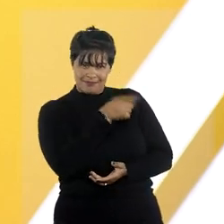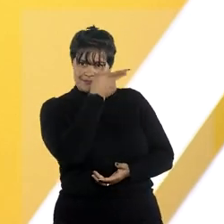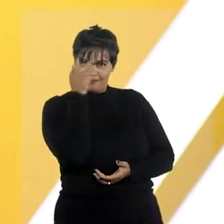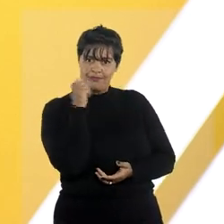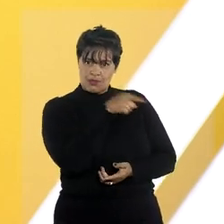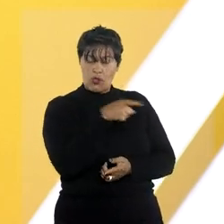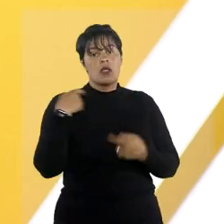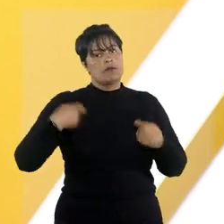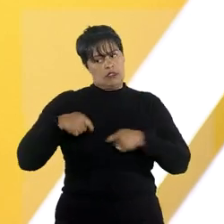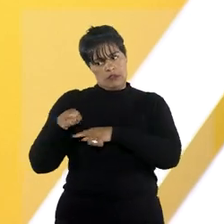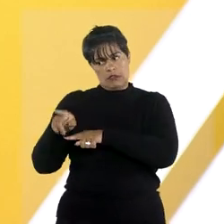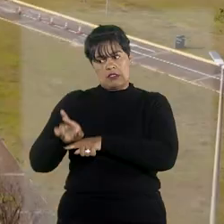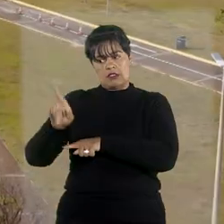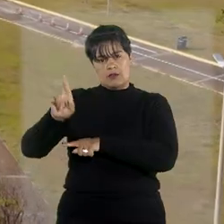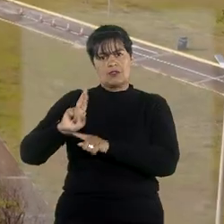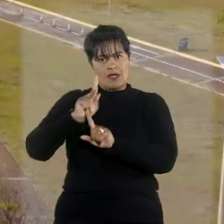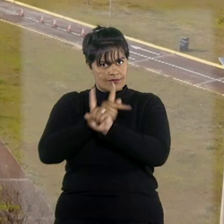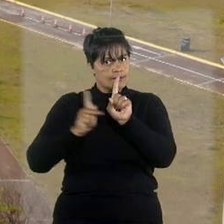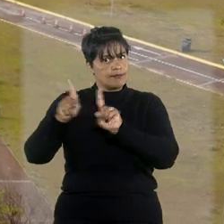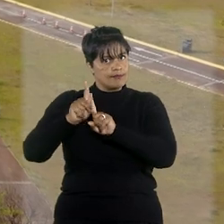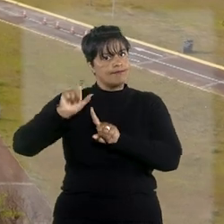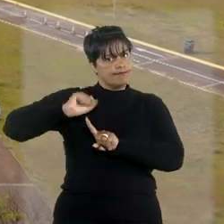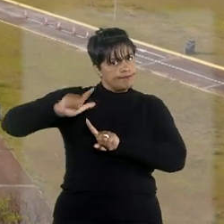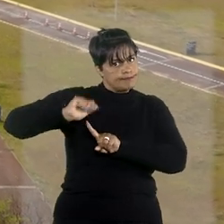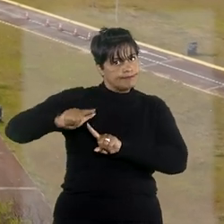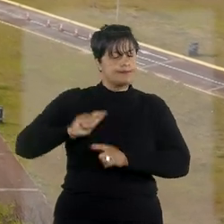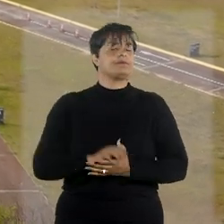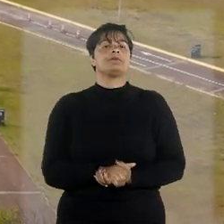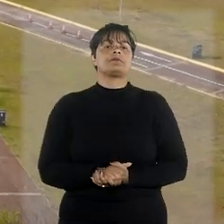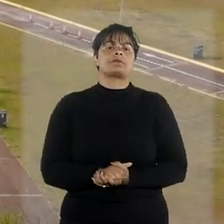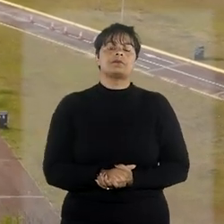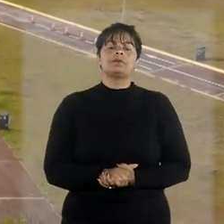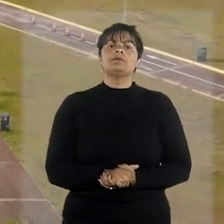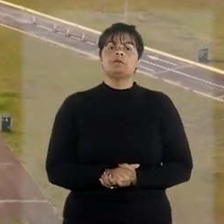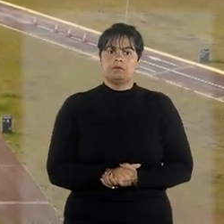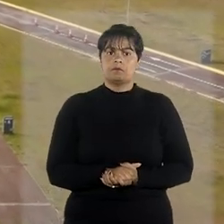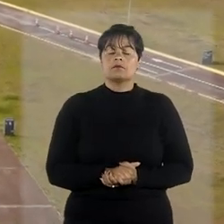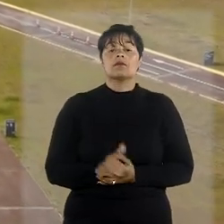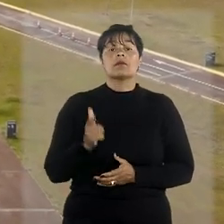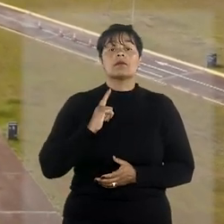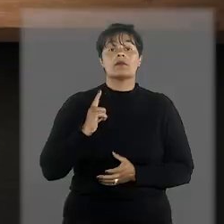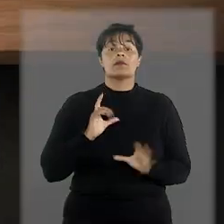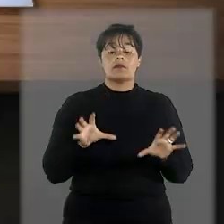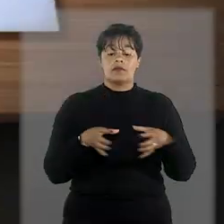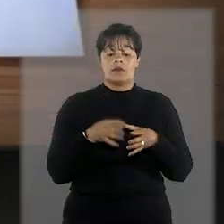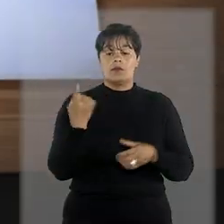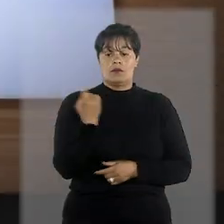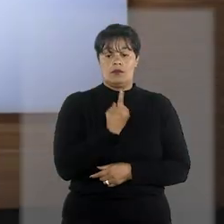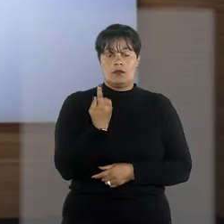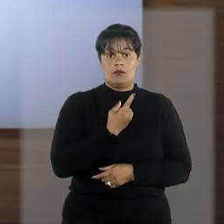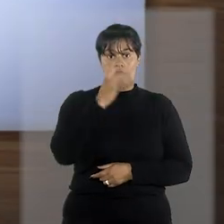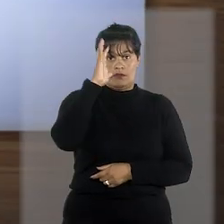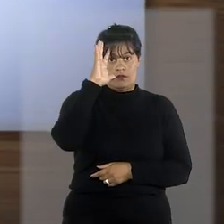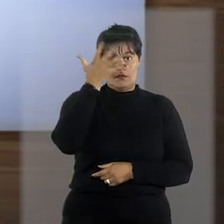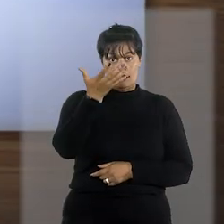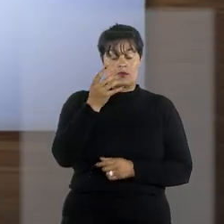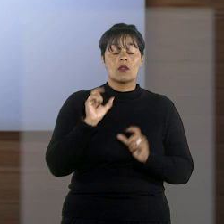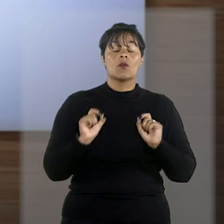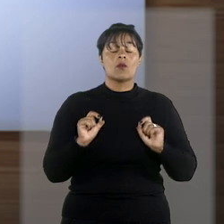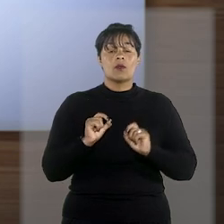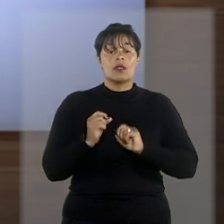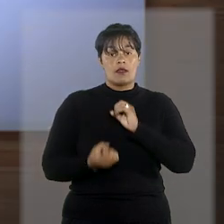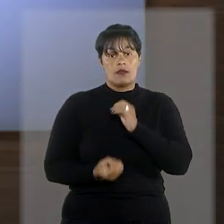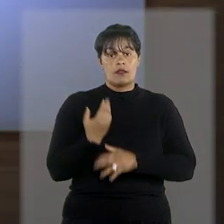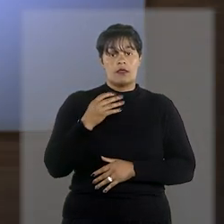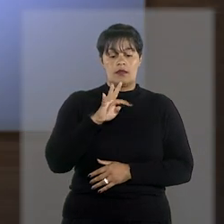pago em dinheiro. Em julgamento sob o rito dos repetitivos, a primeira sessão do STJ estabeleceu a tese de